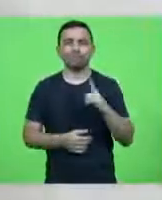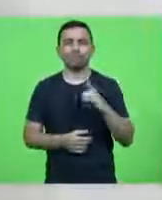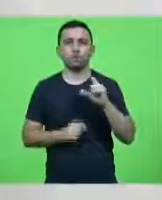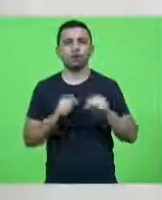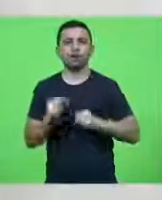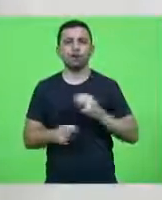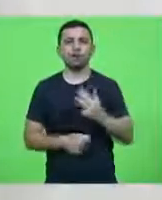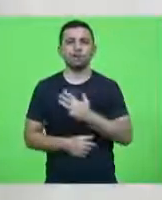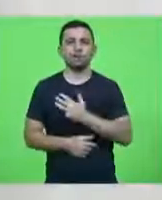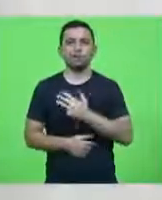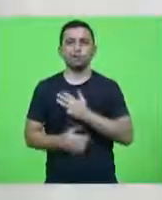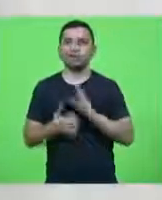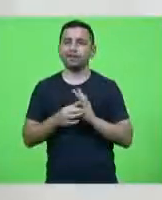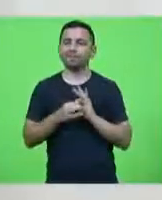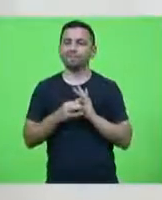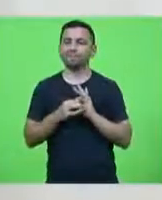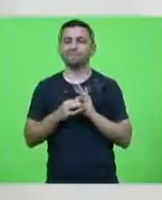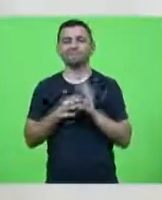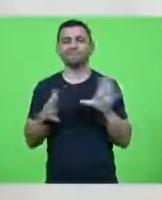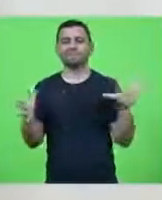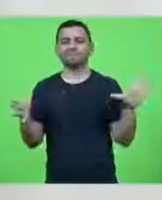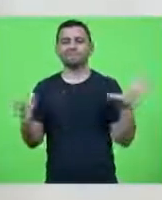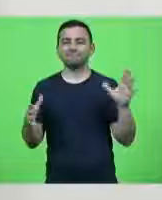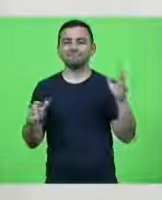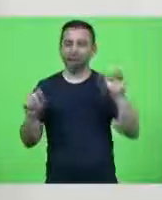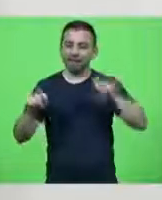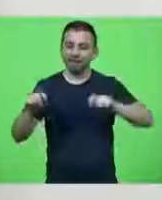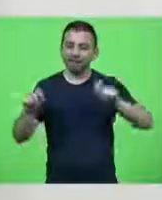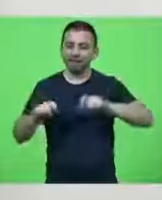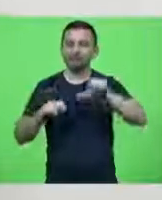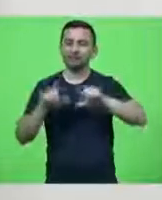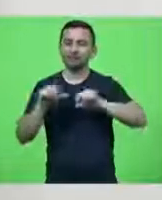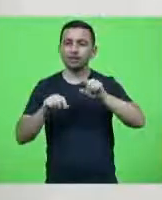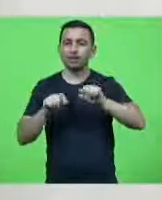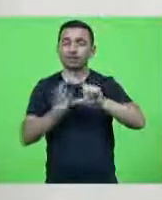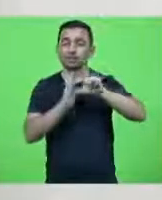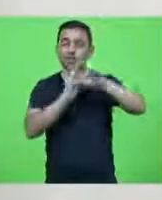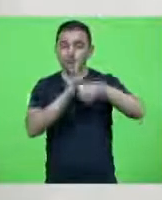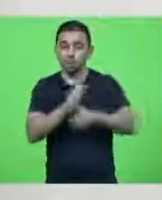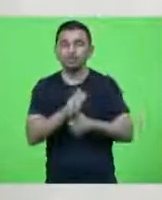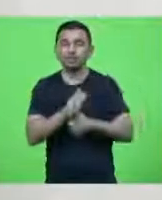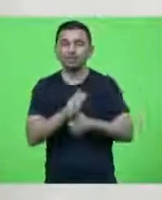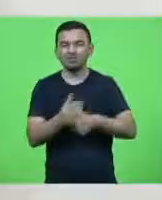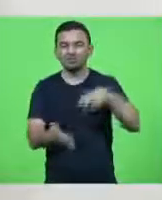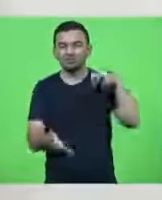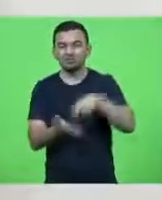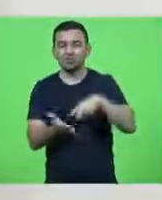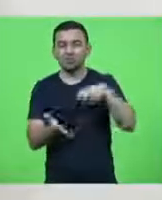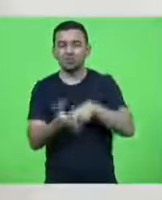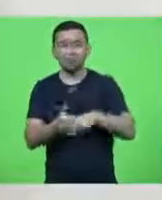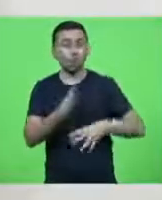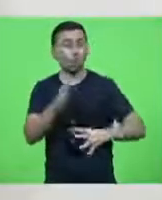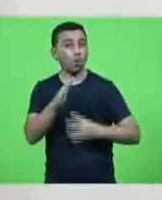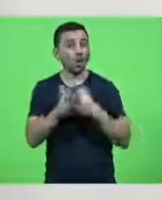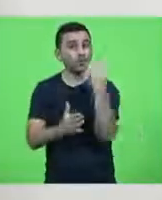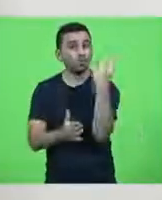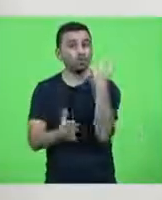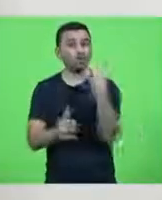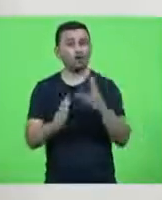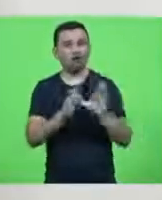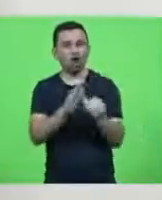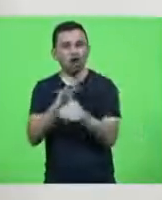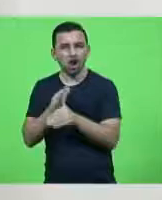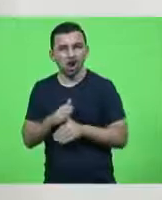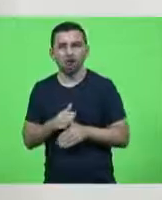Lula livre e elegível depois de ser condenado por quatro vezes, por corrupção e por